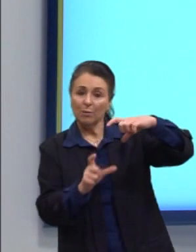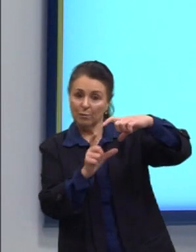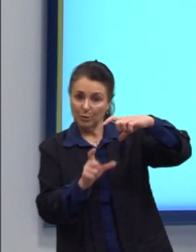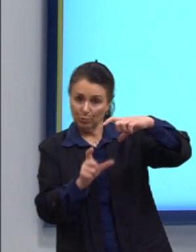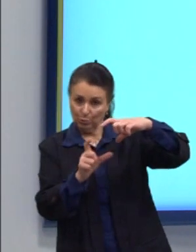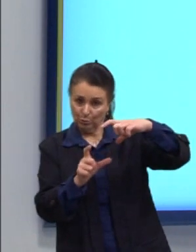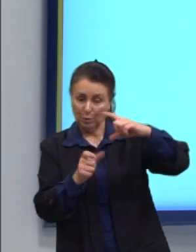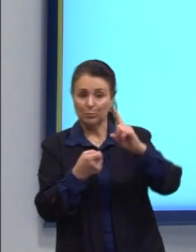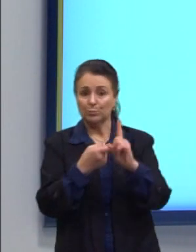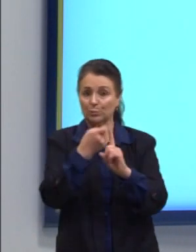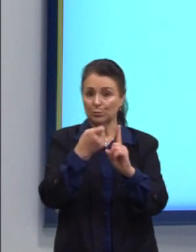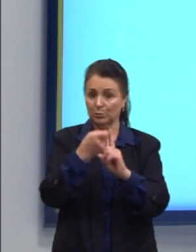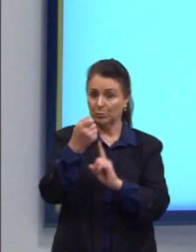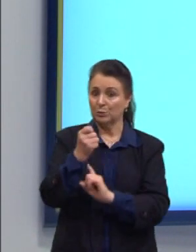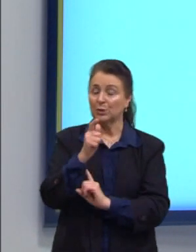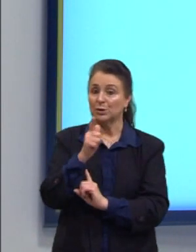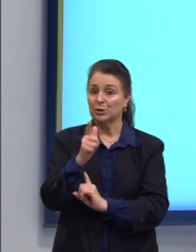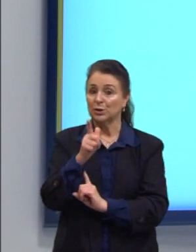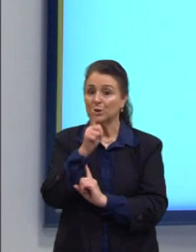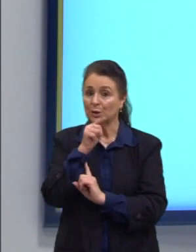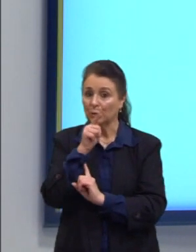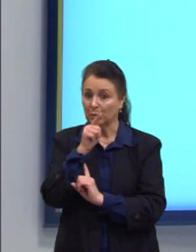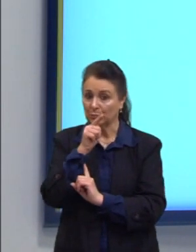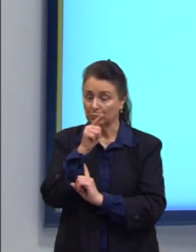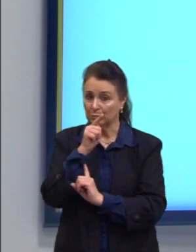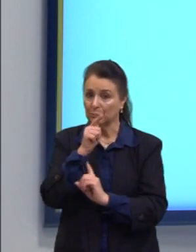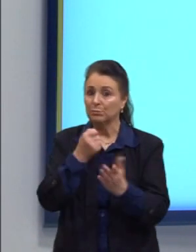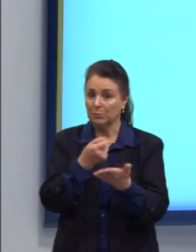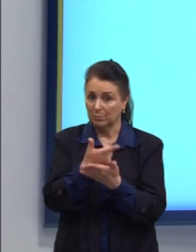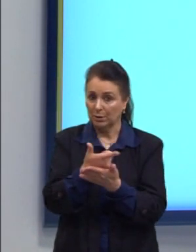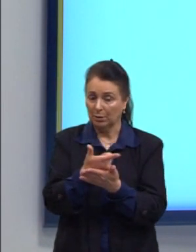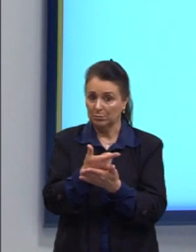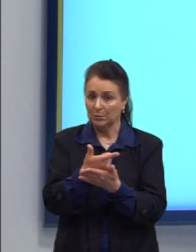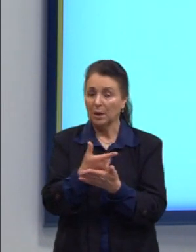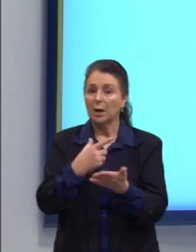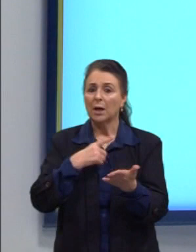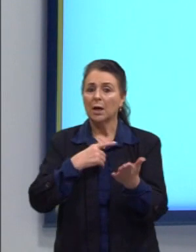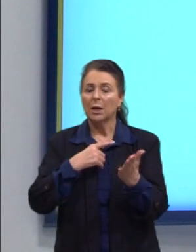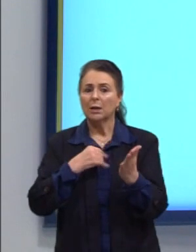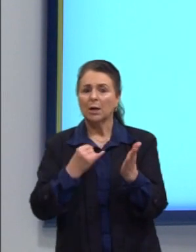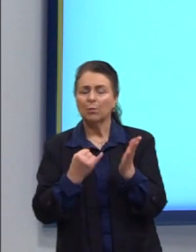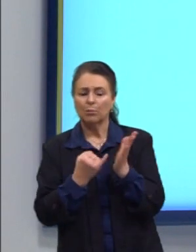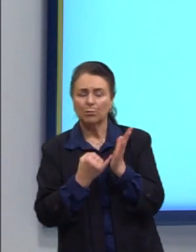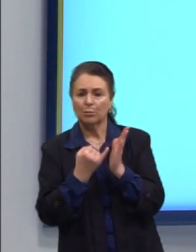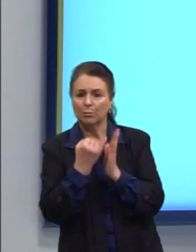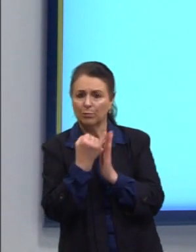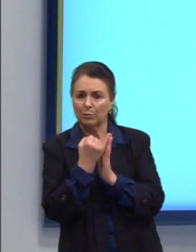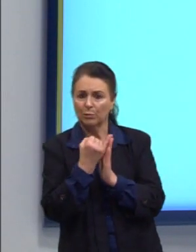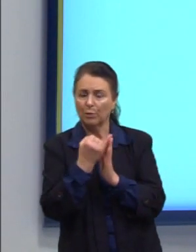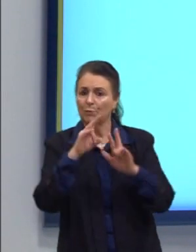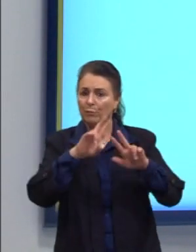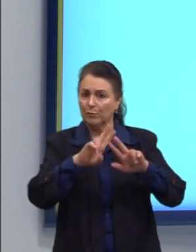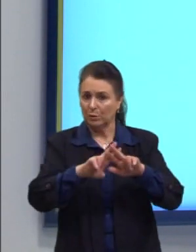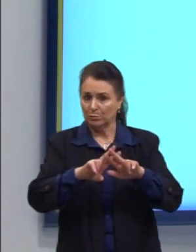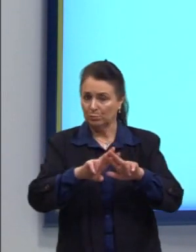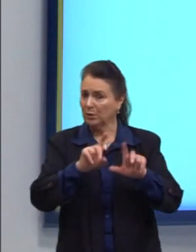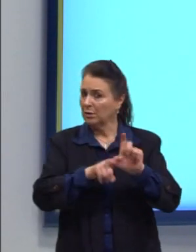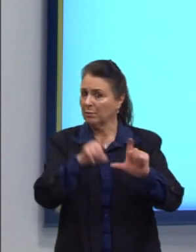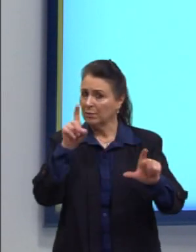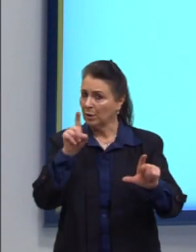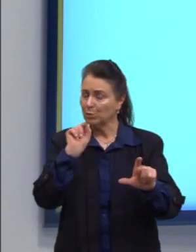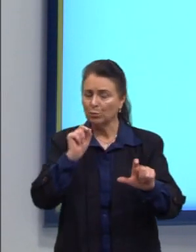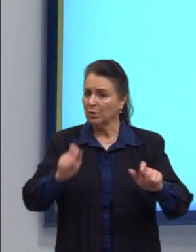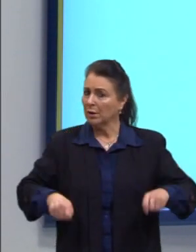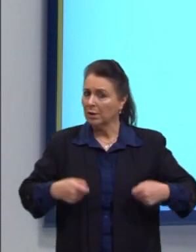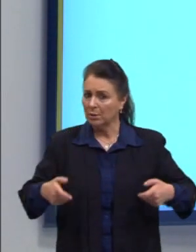mensal de água é composta por uma taxa fixa, independentemente do gasto, mais uma parte relativa